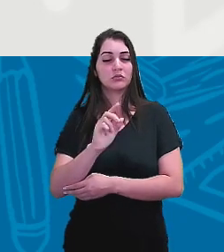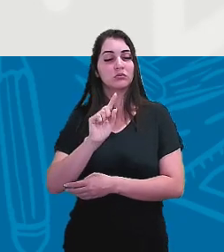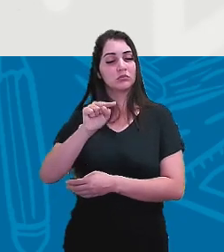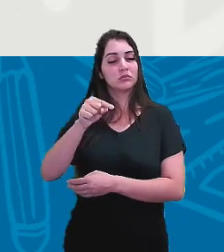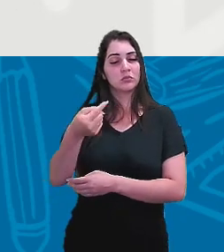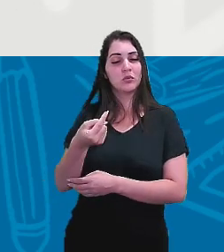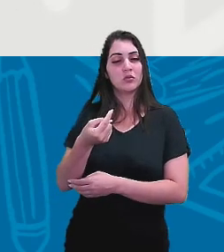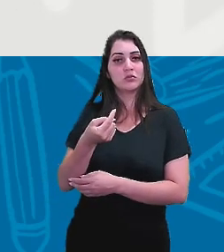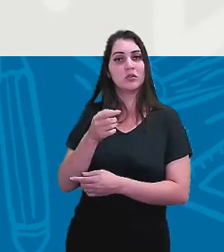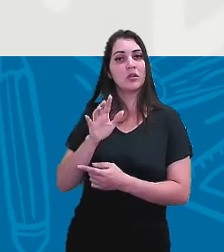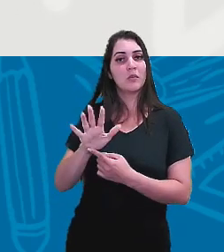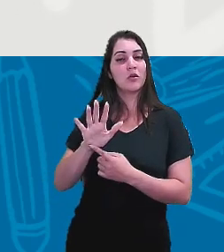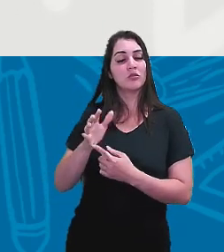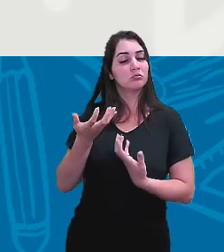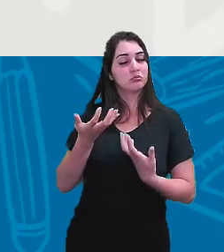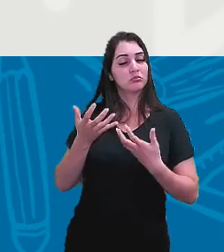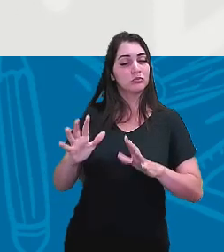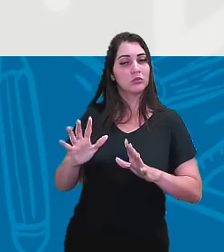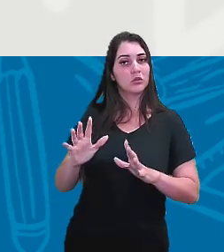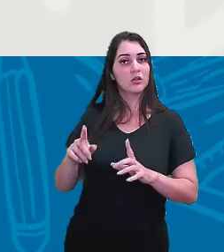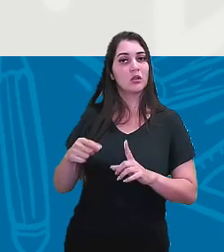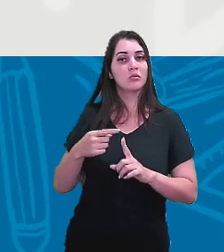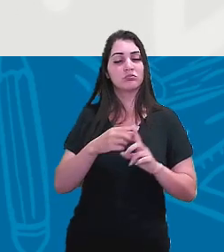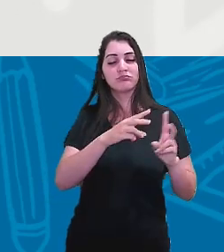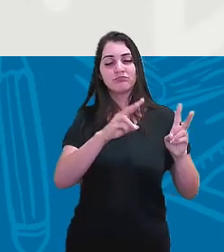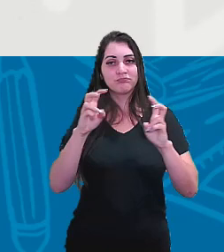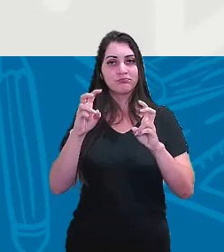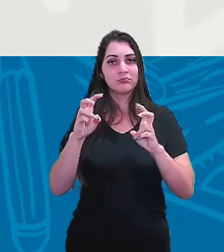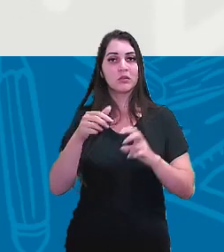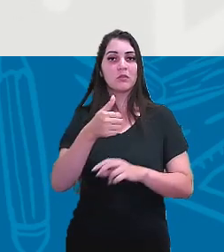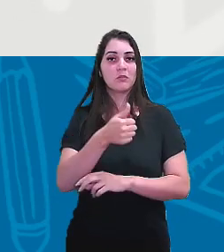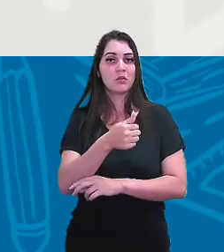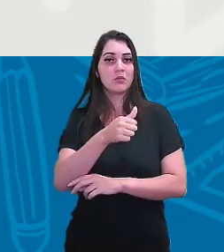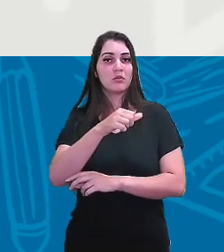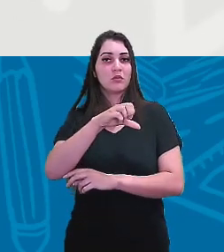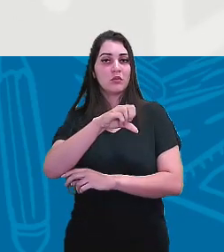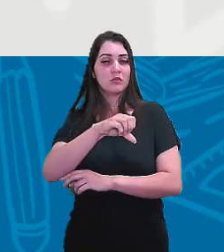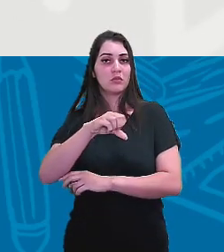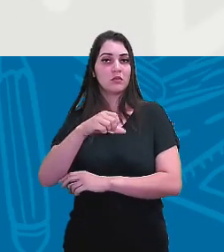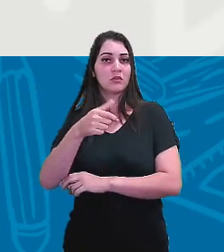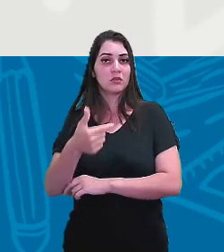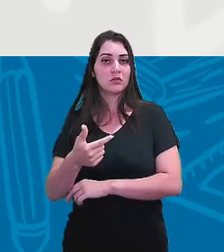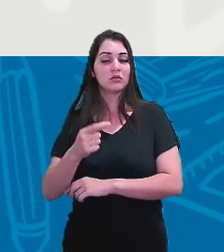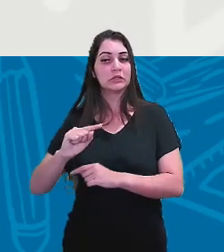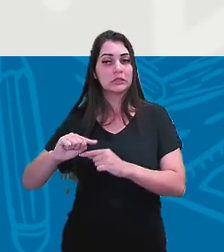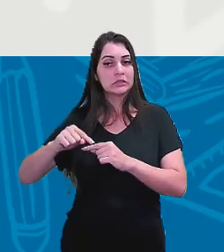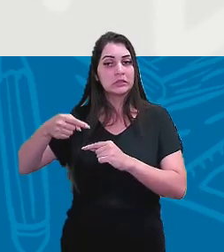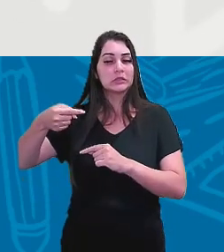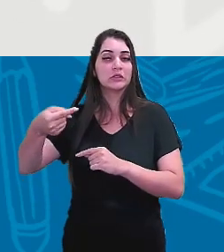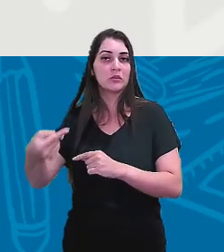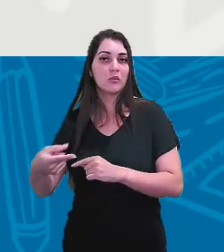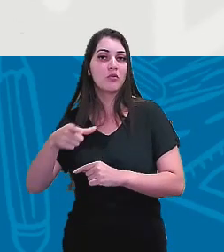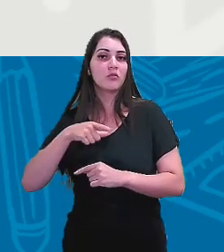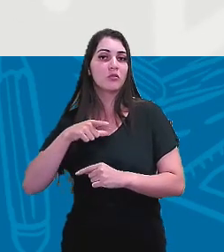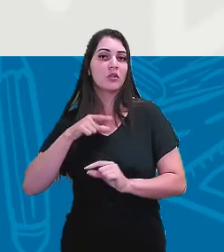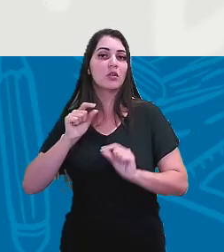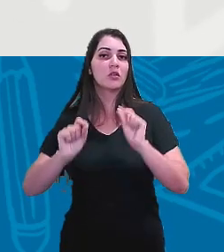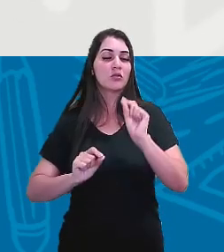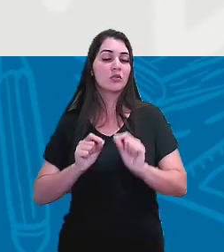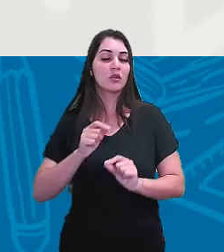vários escândalos em 1992. E, em seguida, a gente tem